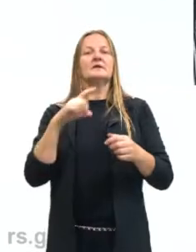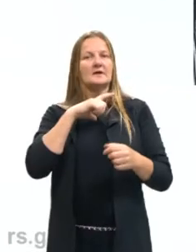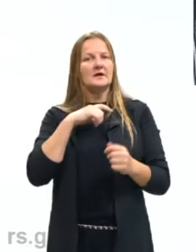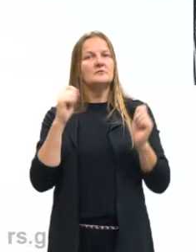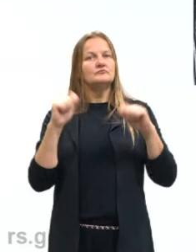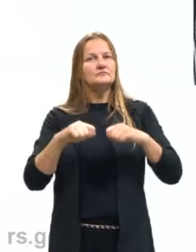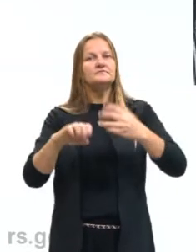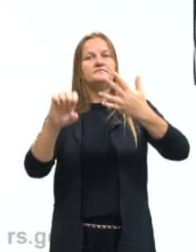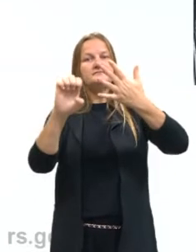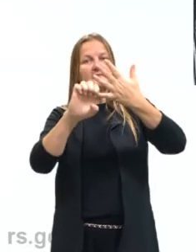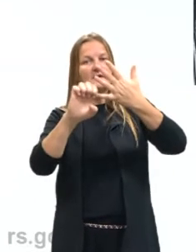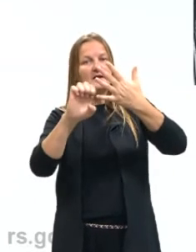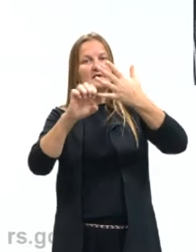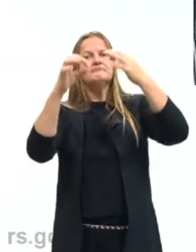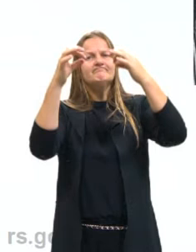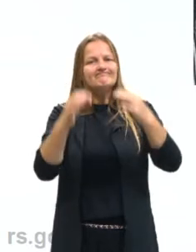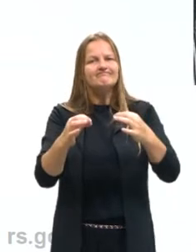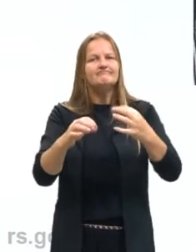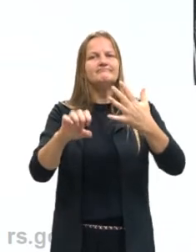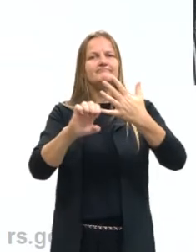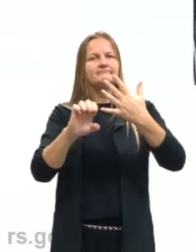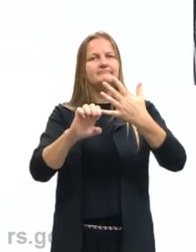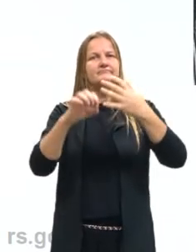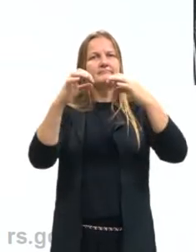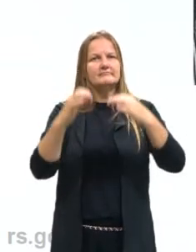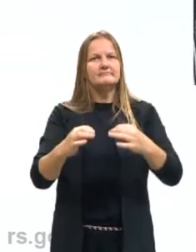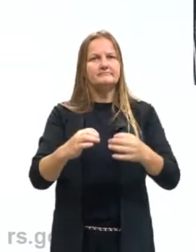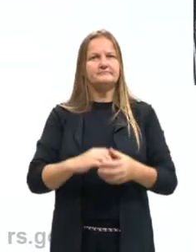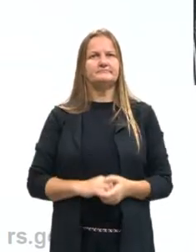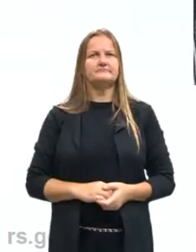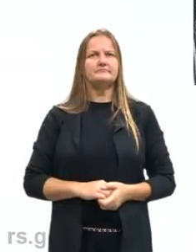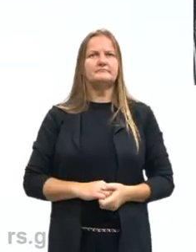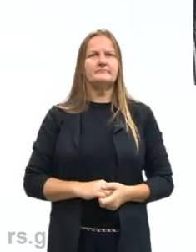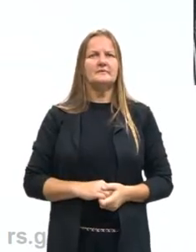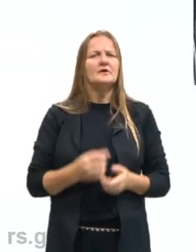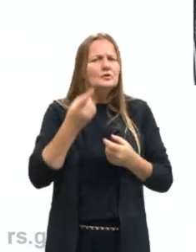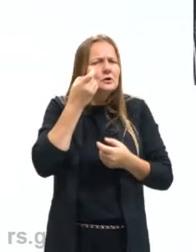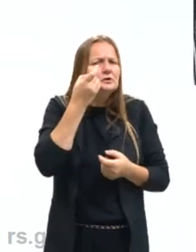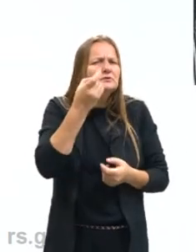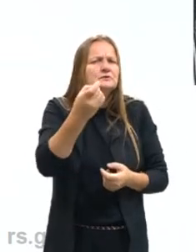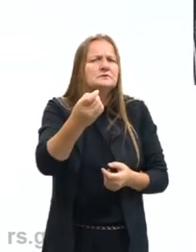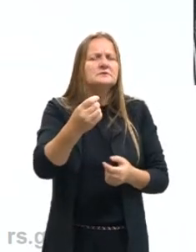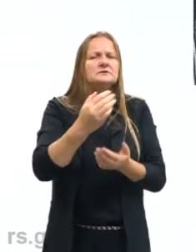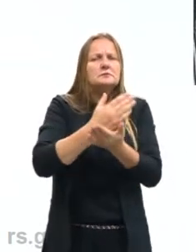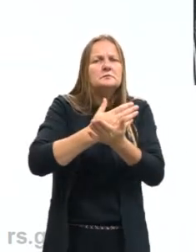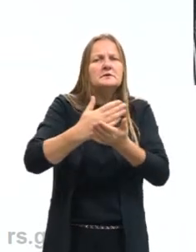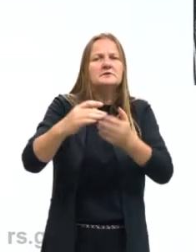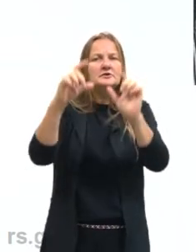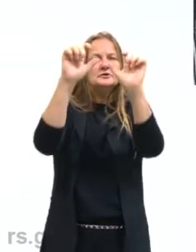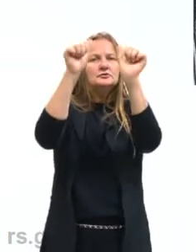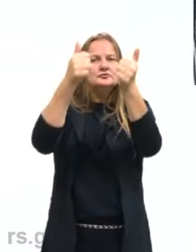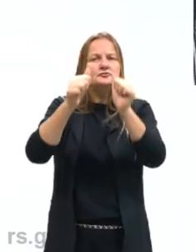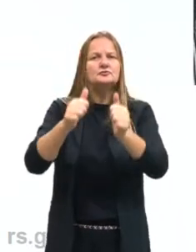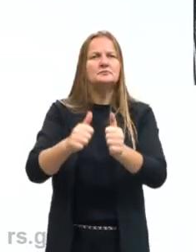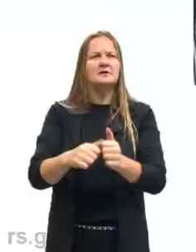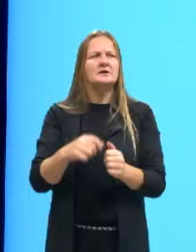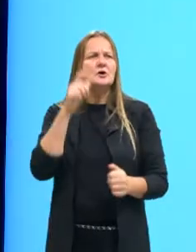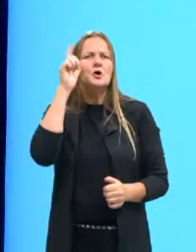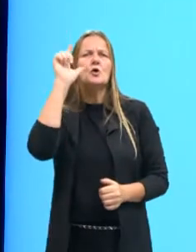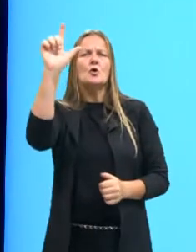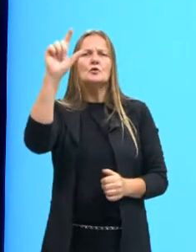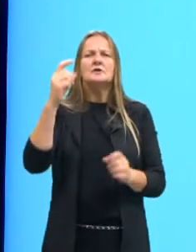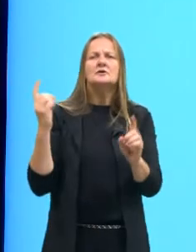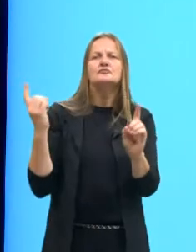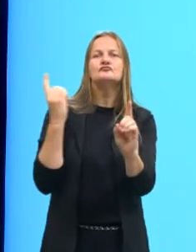aqui a alternativa E como a alternativa correta. Tu vê que é interessante que, a partir da imagem, a gente consegue